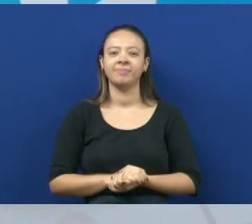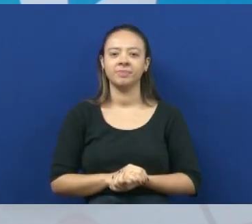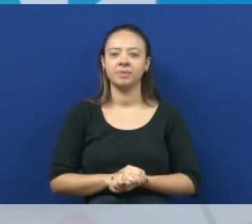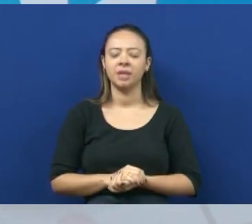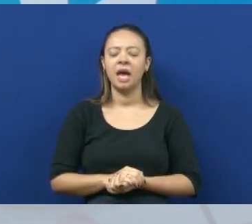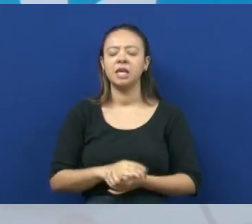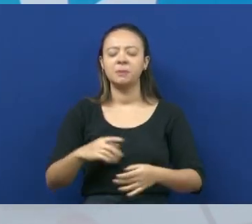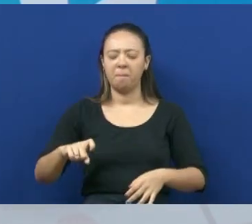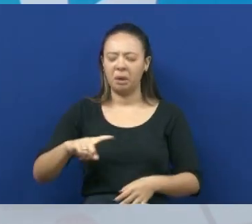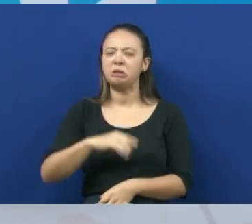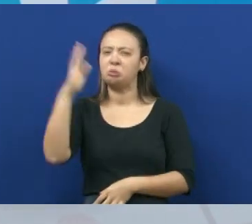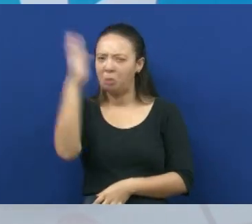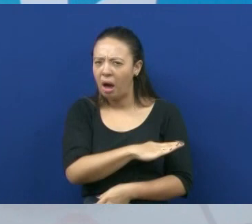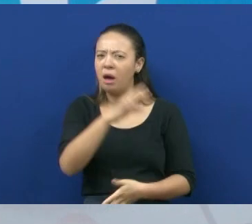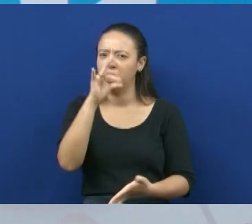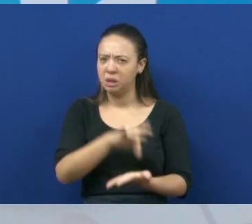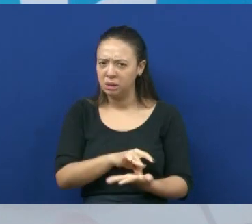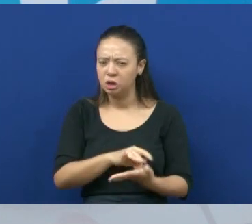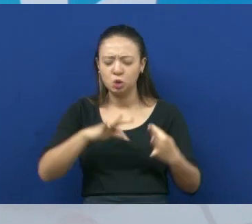bactérias são más?